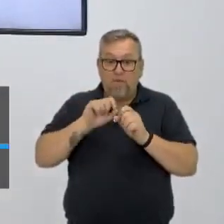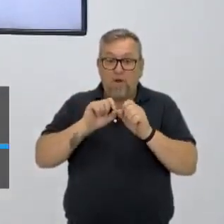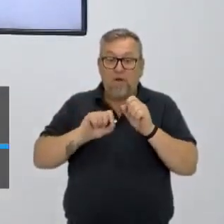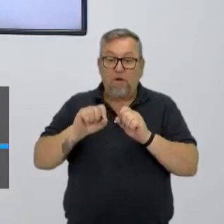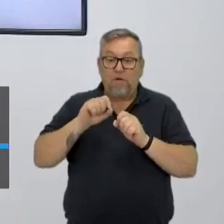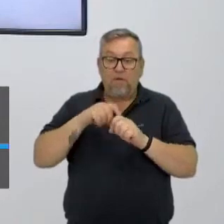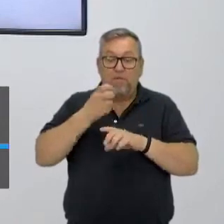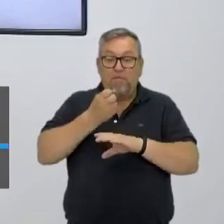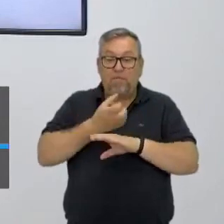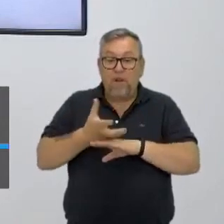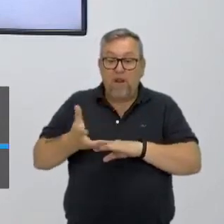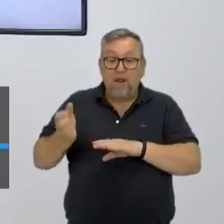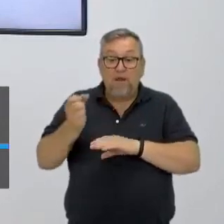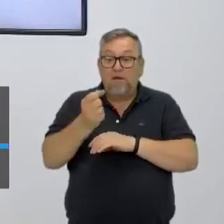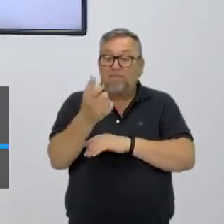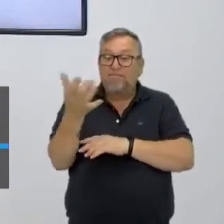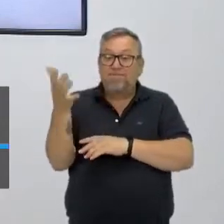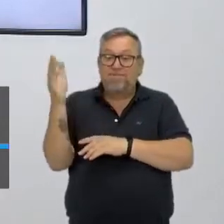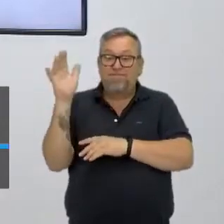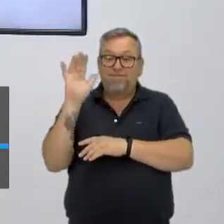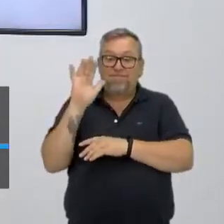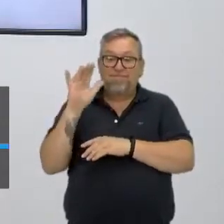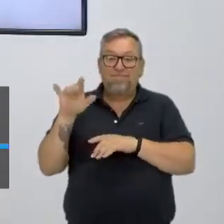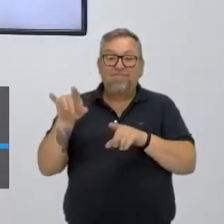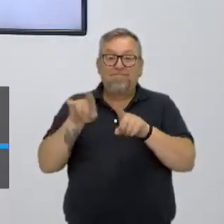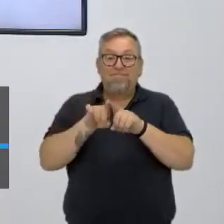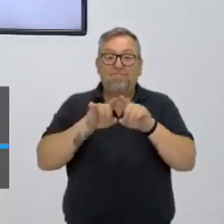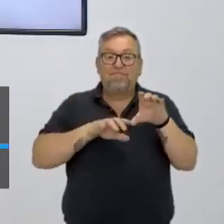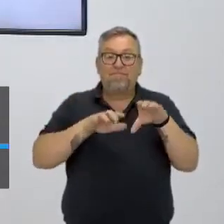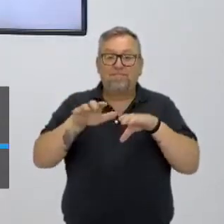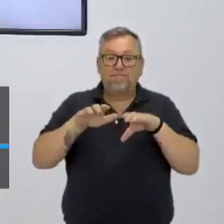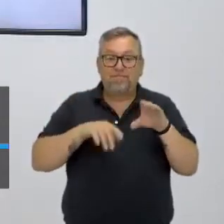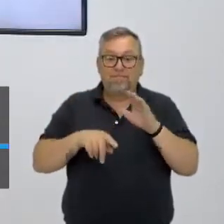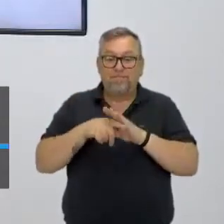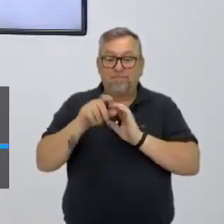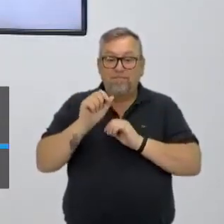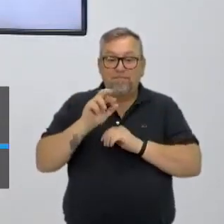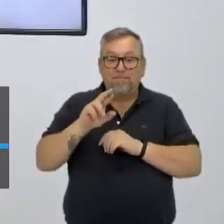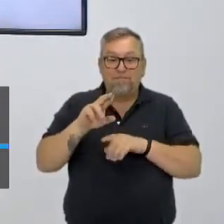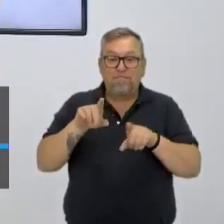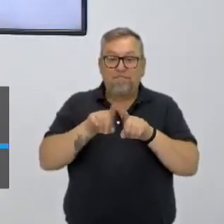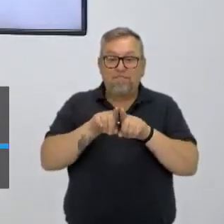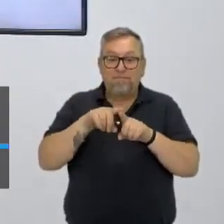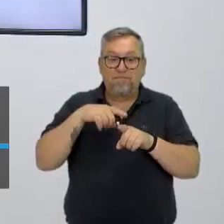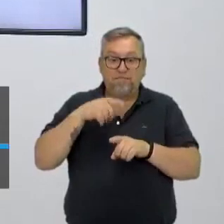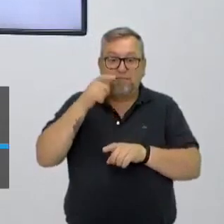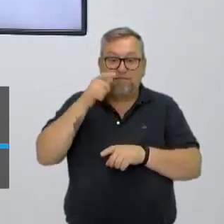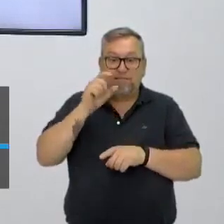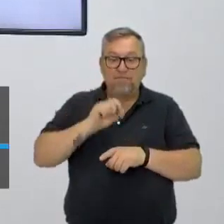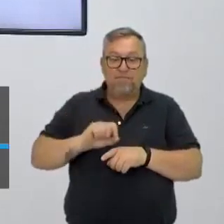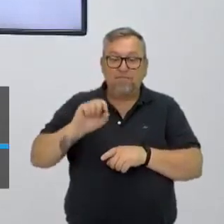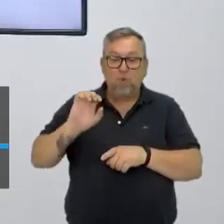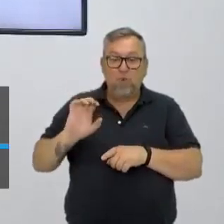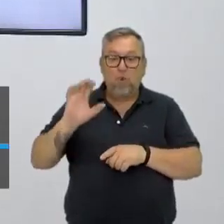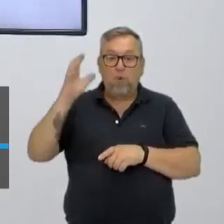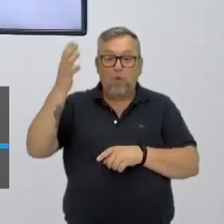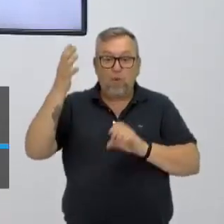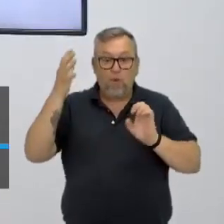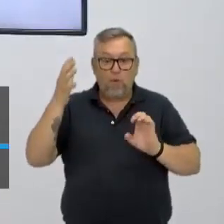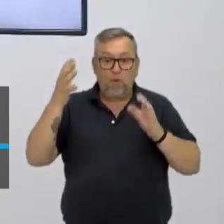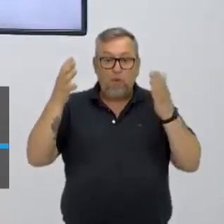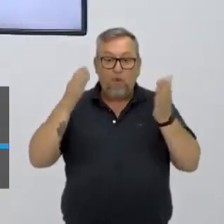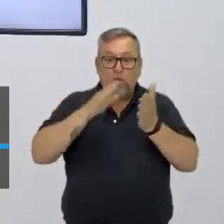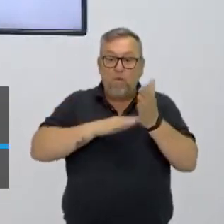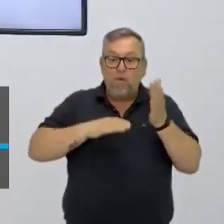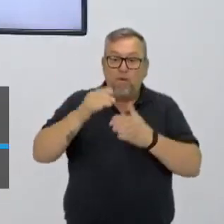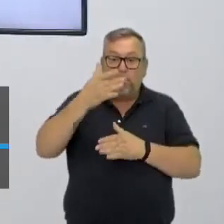das plantas. Também para a movimentação de massa de ar e a gente ter a regulagem do clima. Para todo mundo